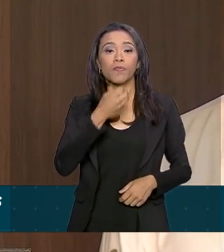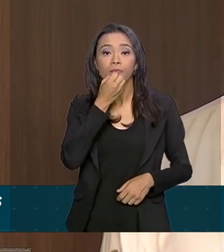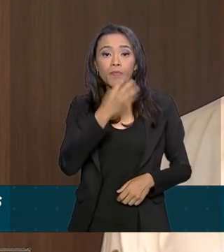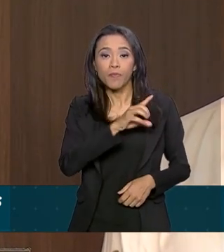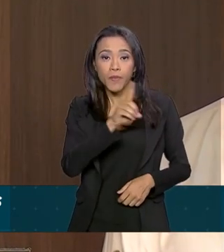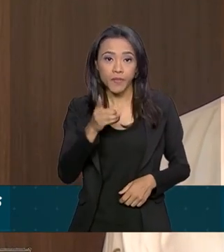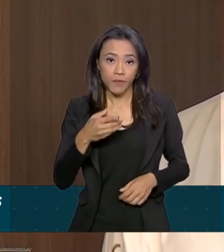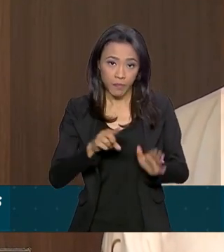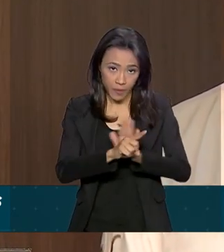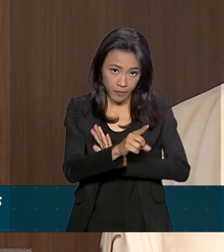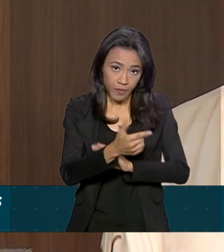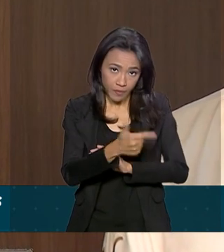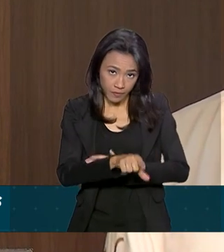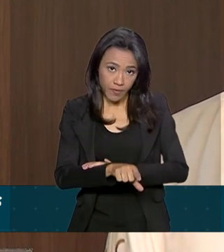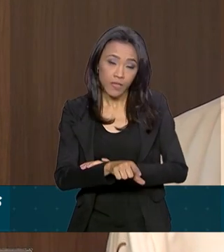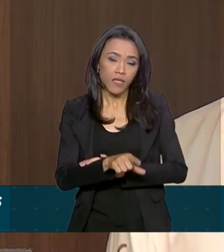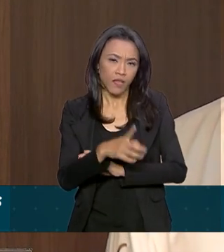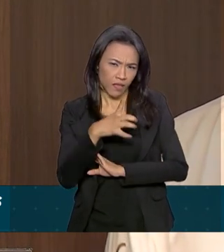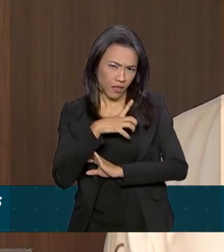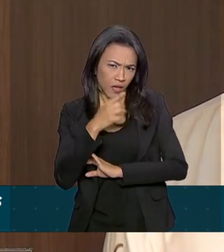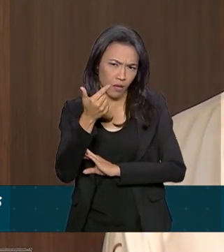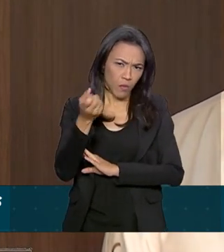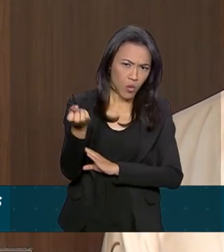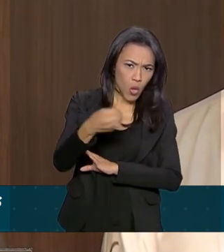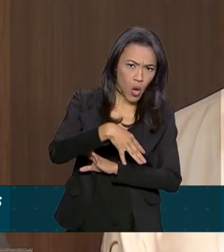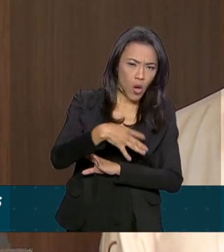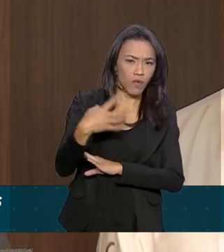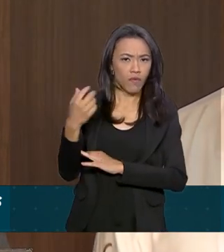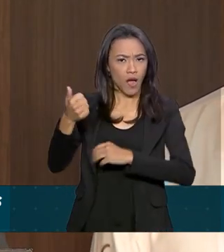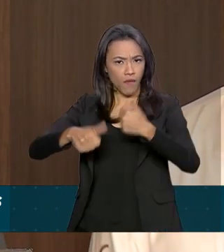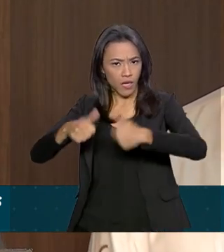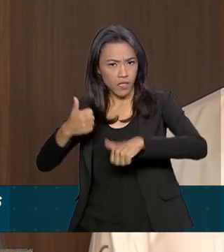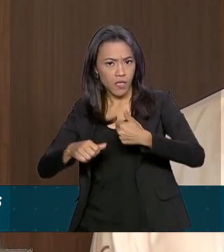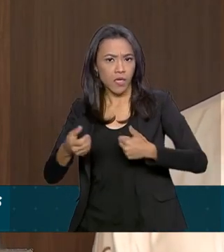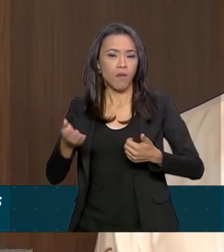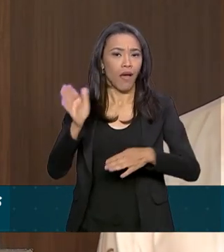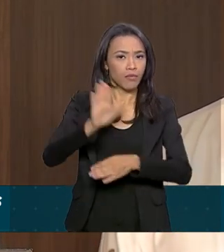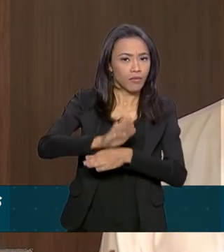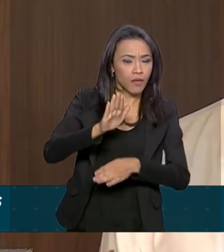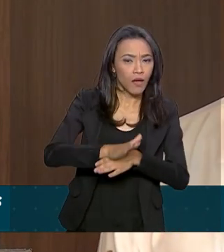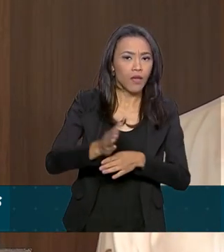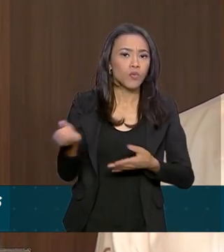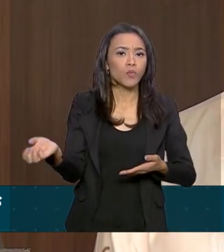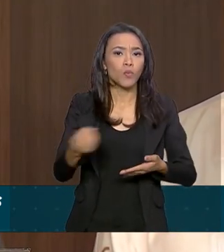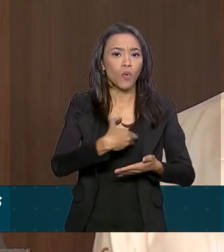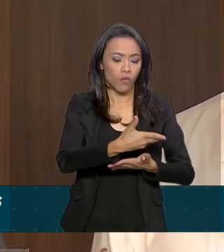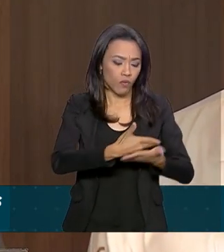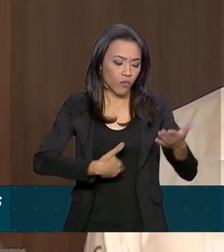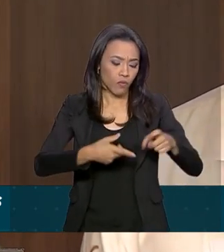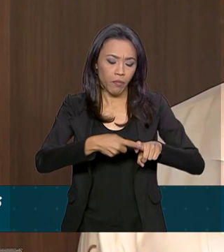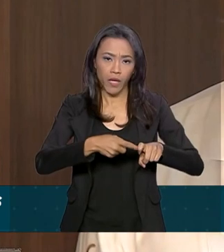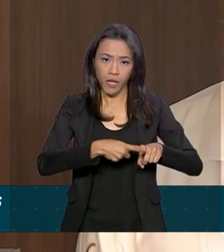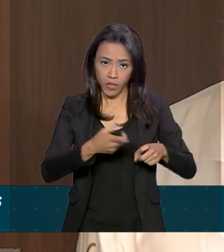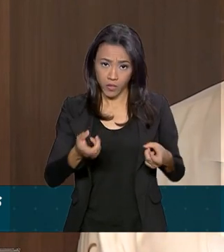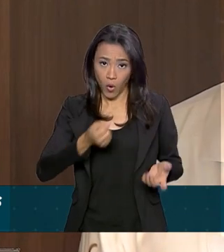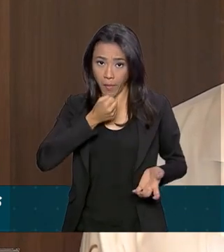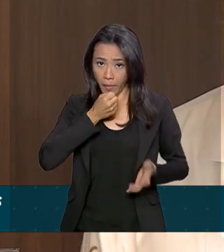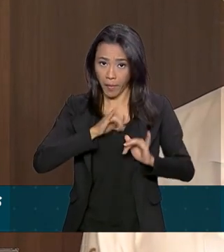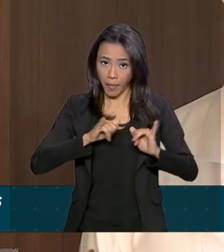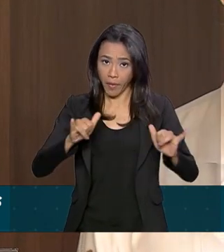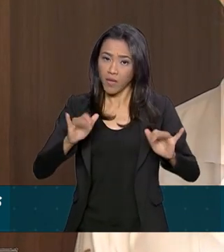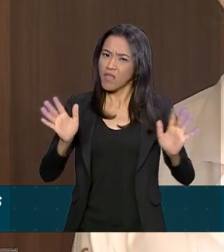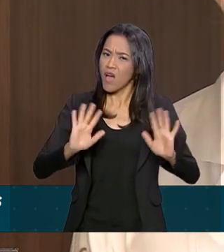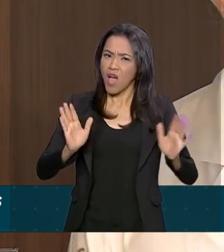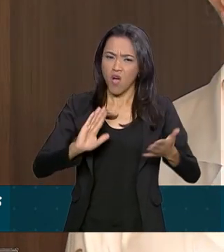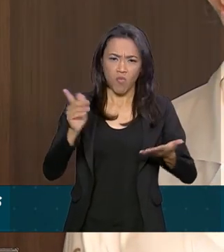Mas haverá uma nova reavaliação hoje à tarde, um novo boletim médico ou uma nova coletiva dos senhores? Nós não pretendemos emitir